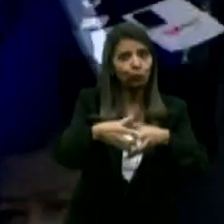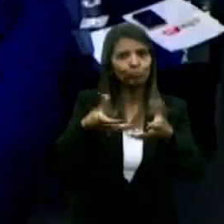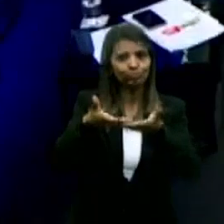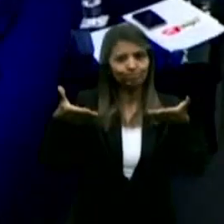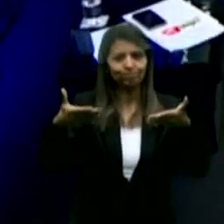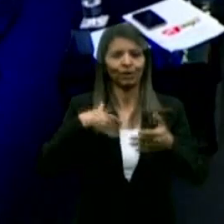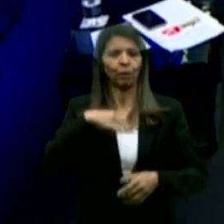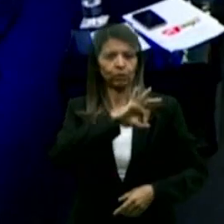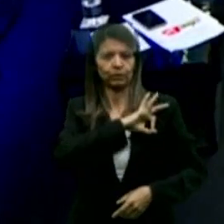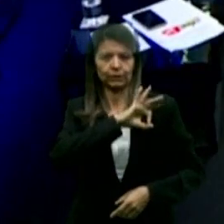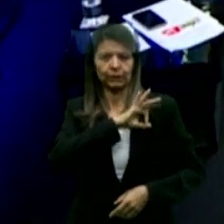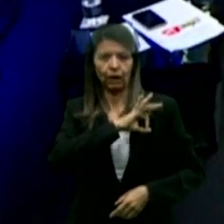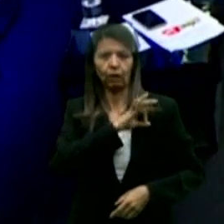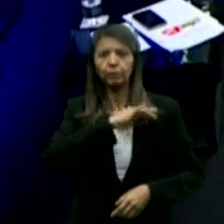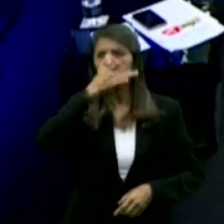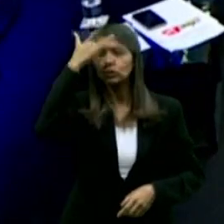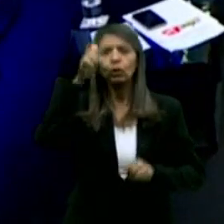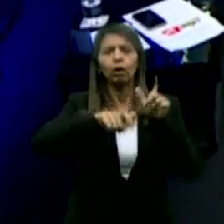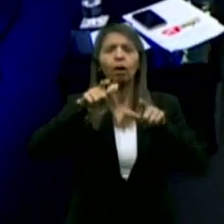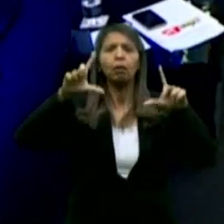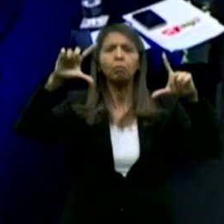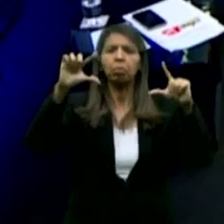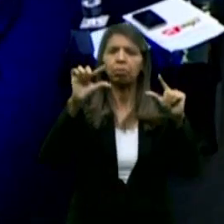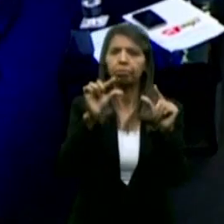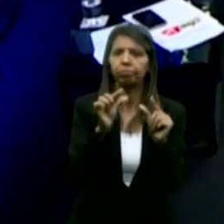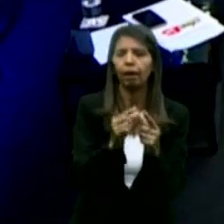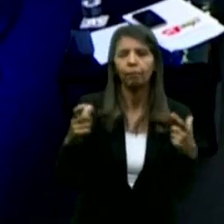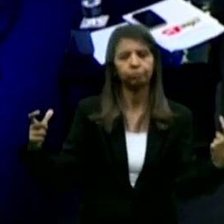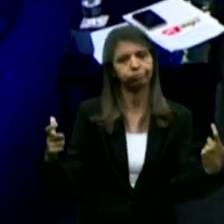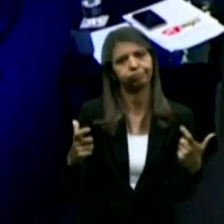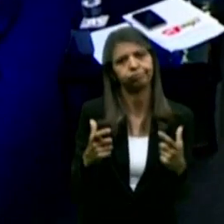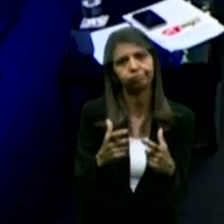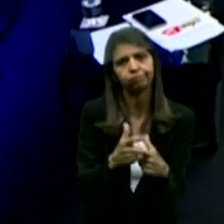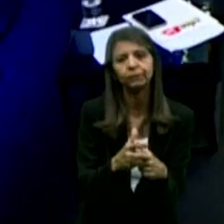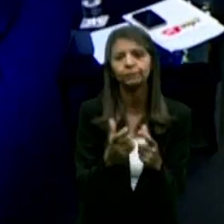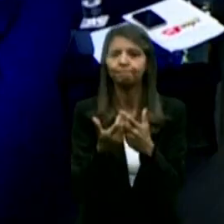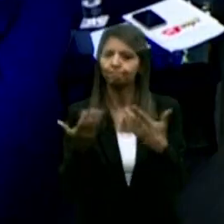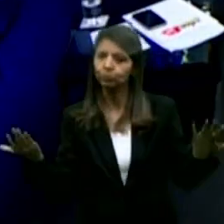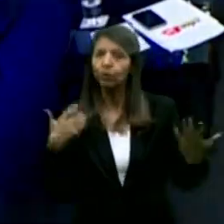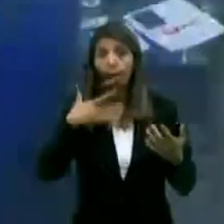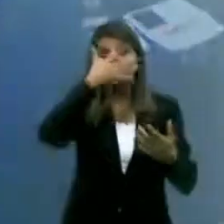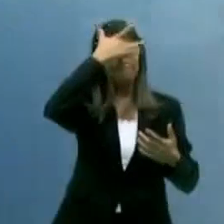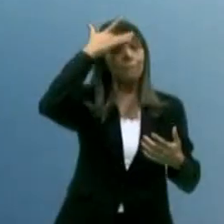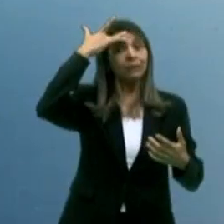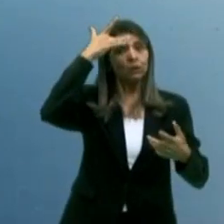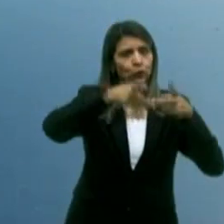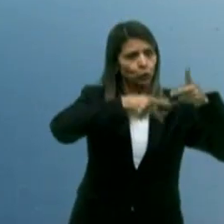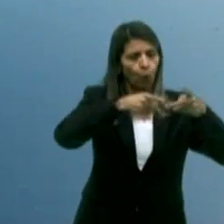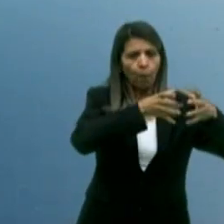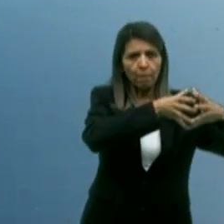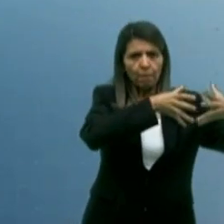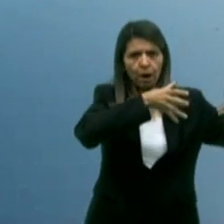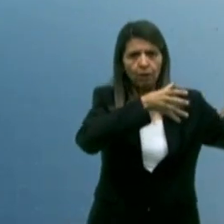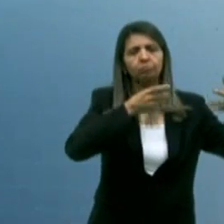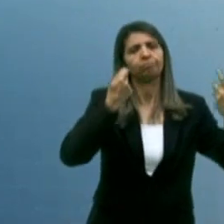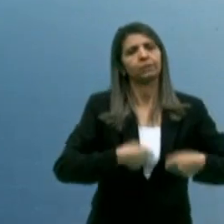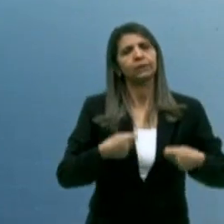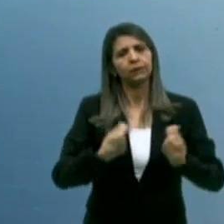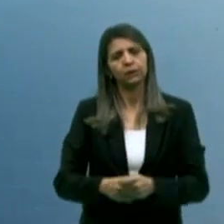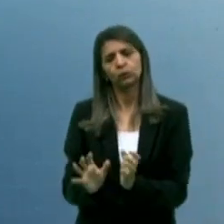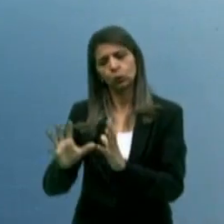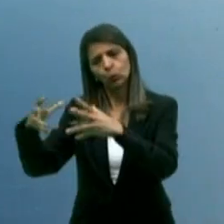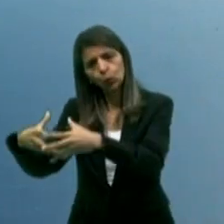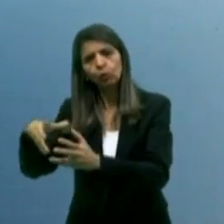o passar dos anos. Em todos os governos existe um esforço. À medida em que a população aumenta, o efetivo policial precisa aumentar